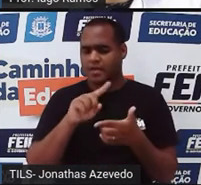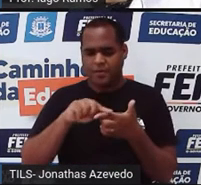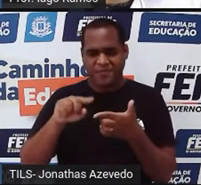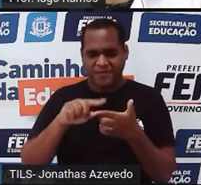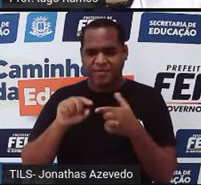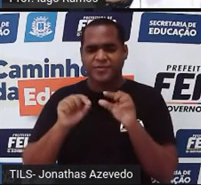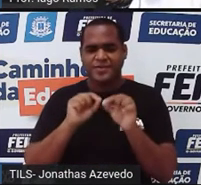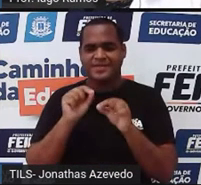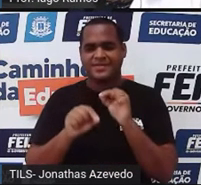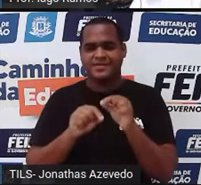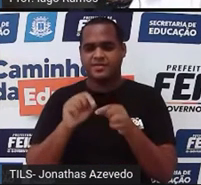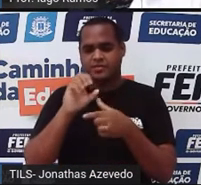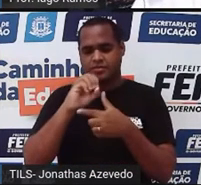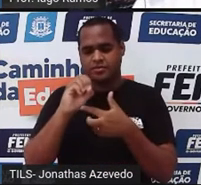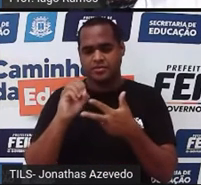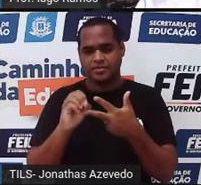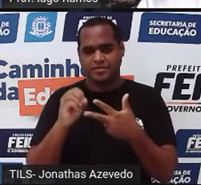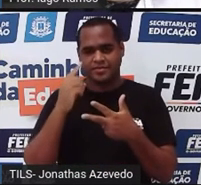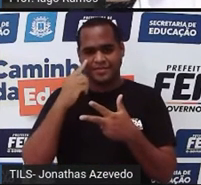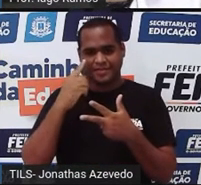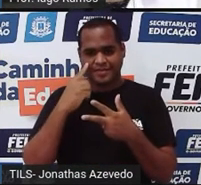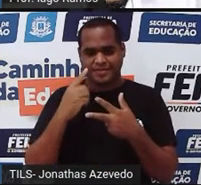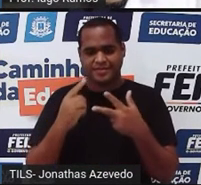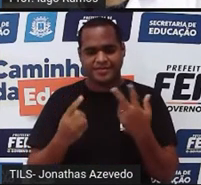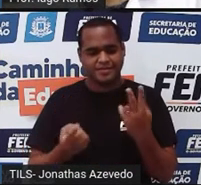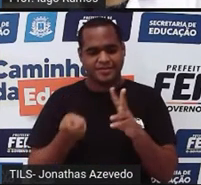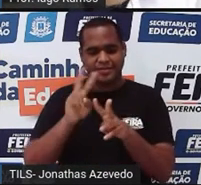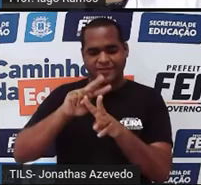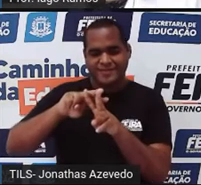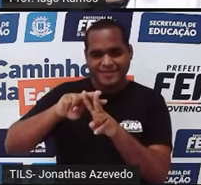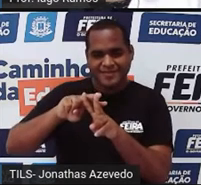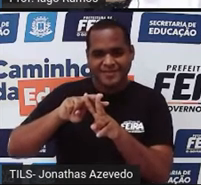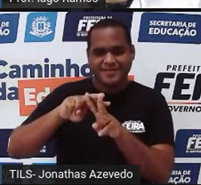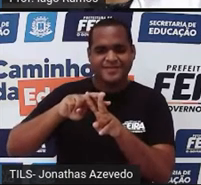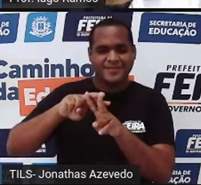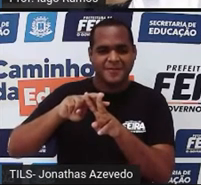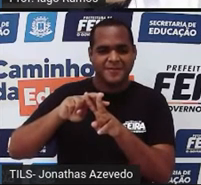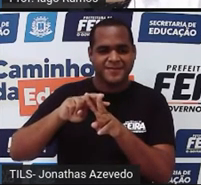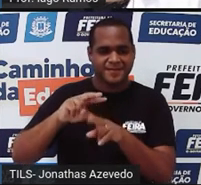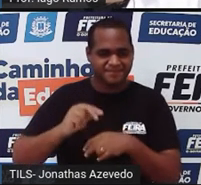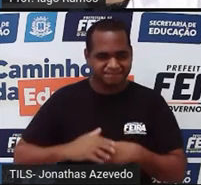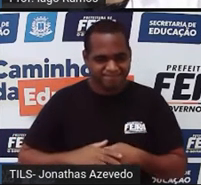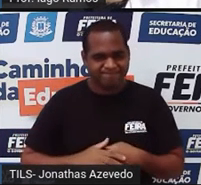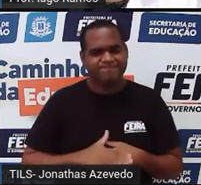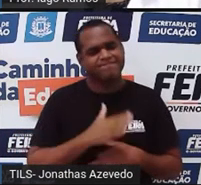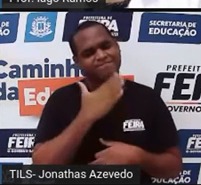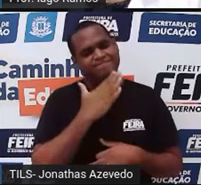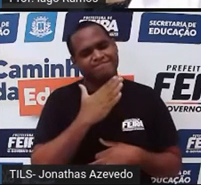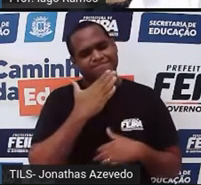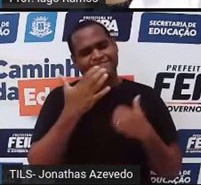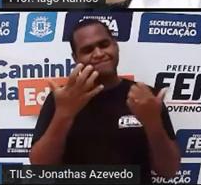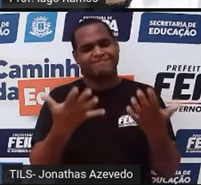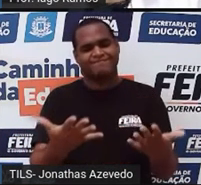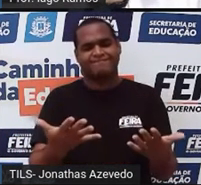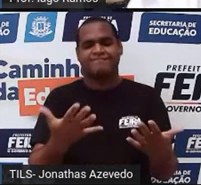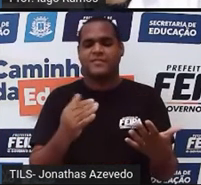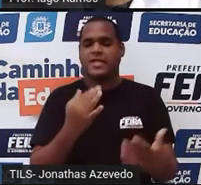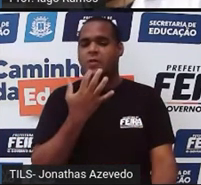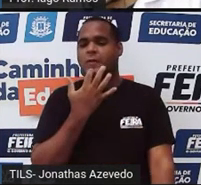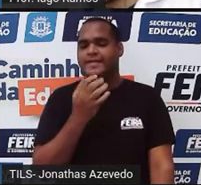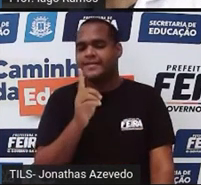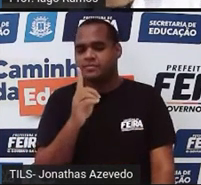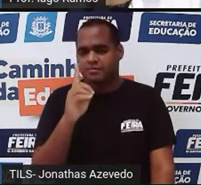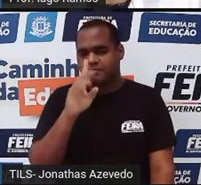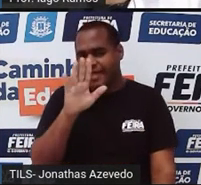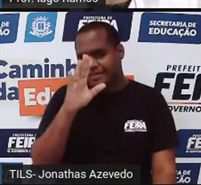do Enem, tem a ver com o jogo da velha que você aí do outro lado certamente já jogou, conhece esse jogo, mas talvez não conheça